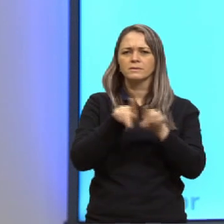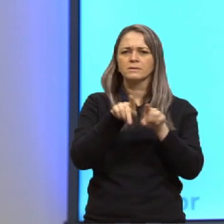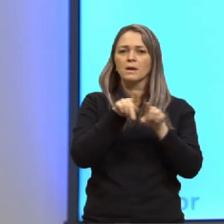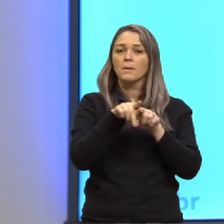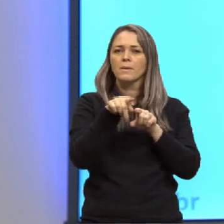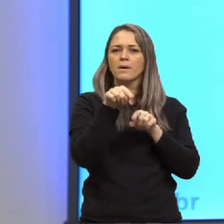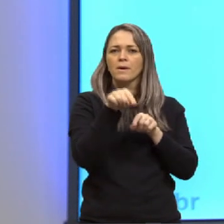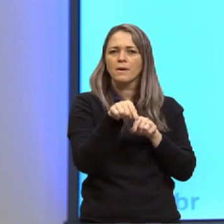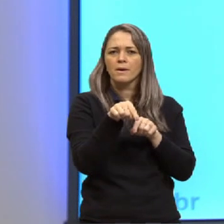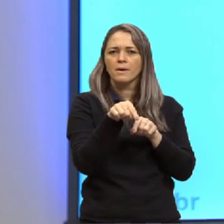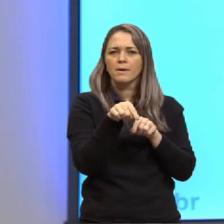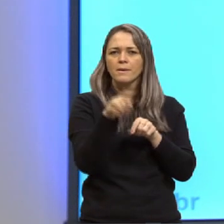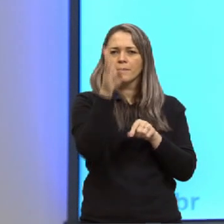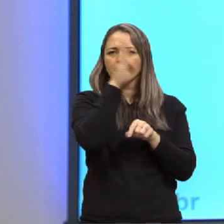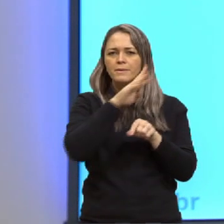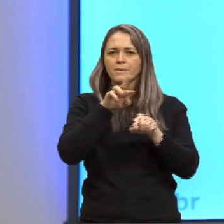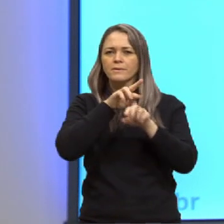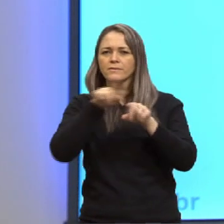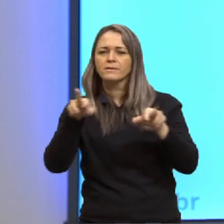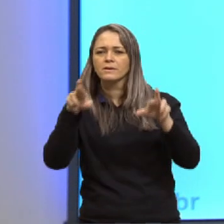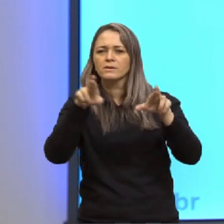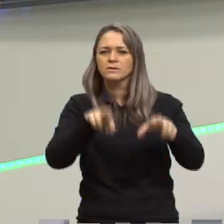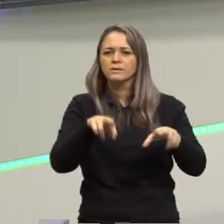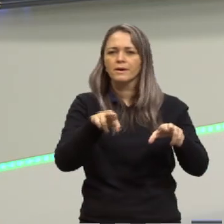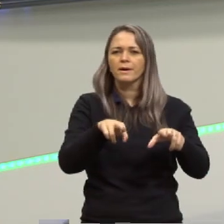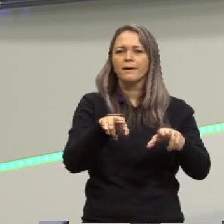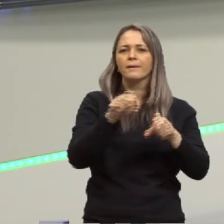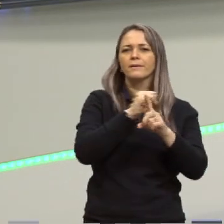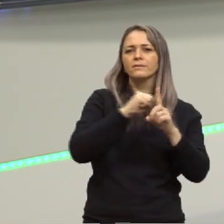Brasil diferenças regionais e sociais